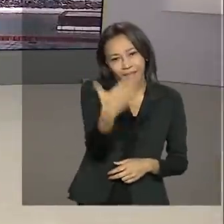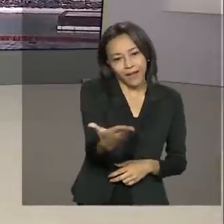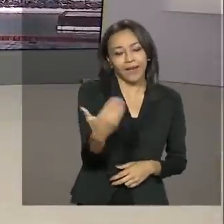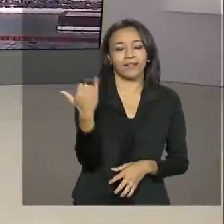suas informações. Legenda Zanotto